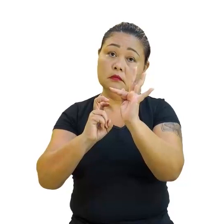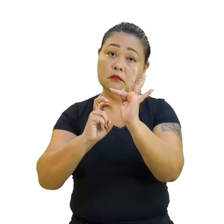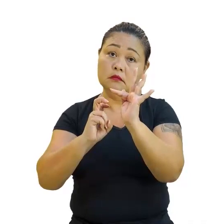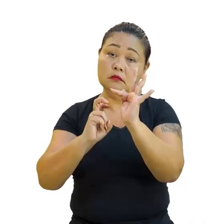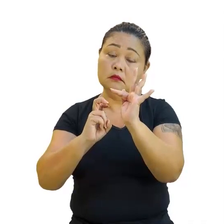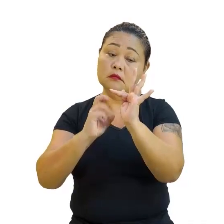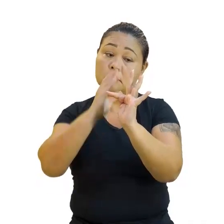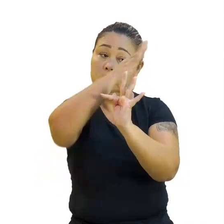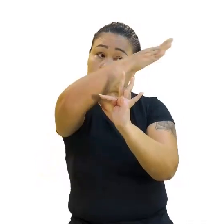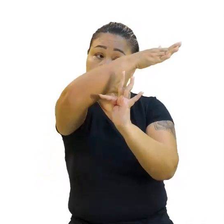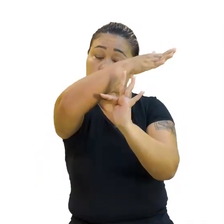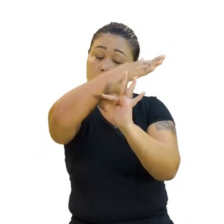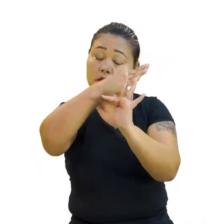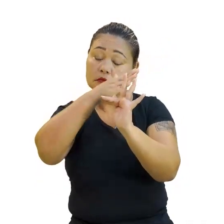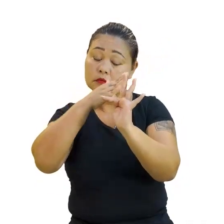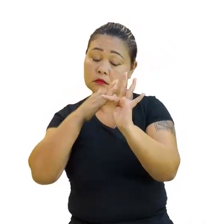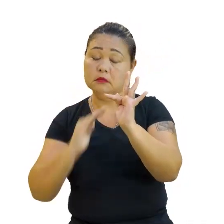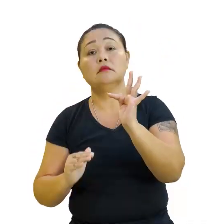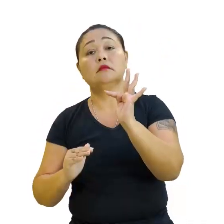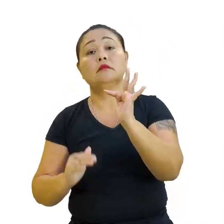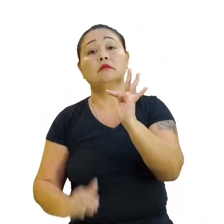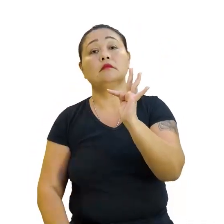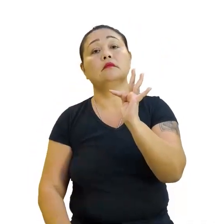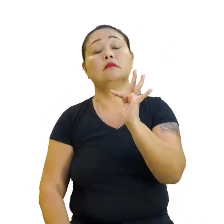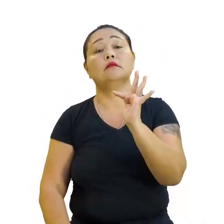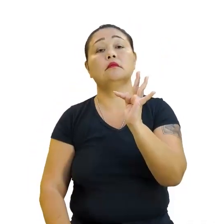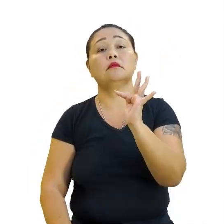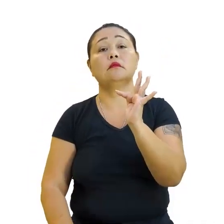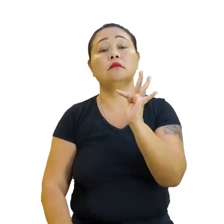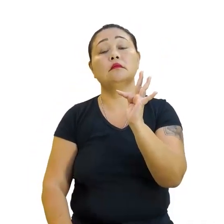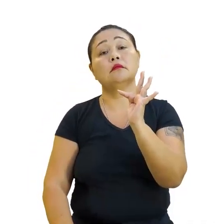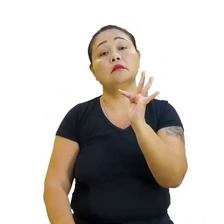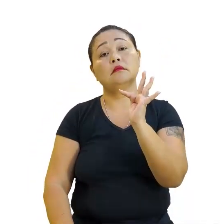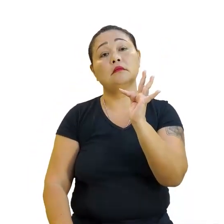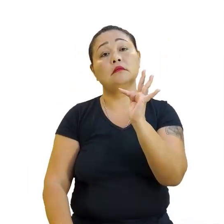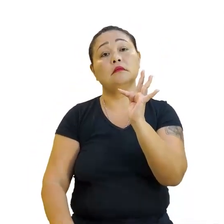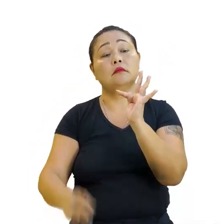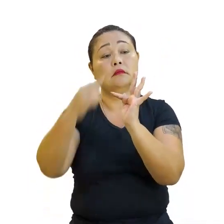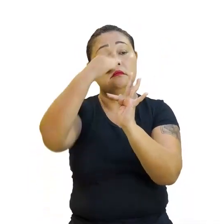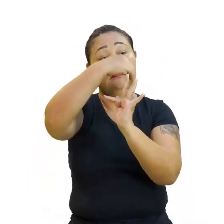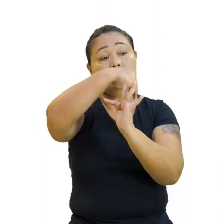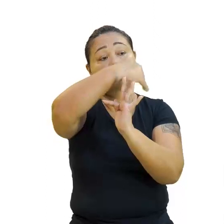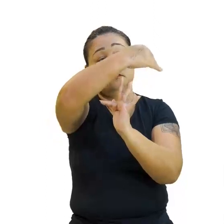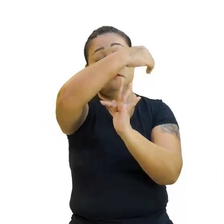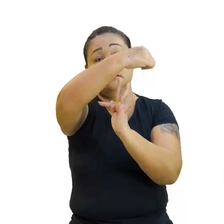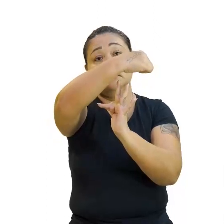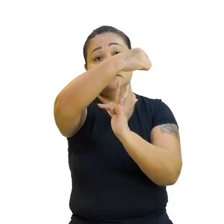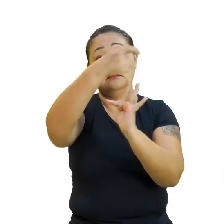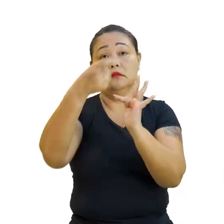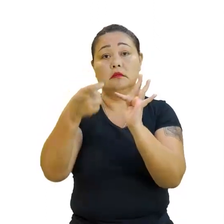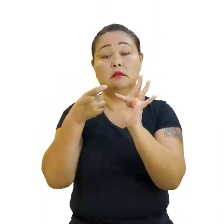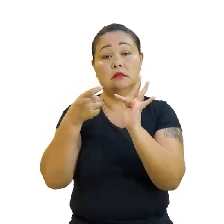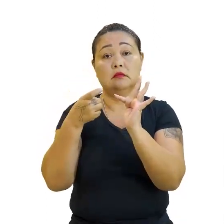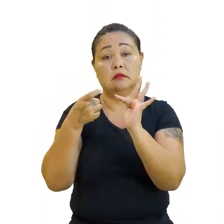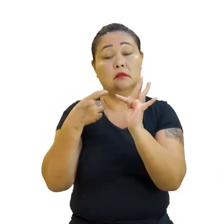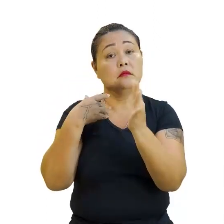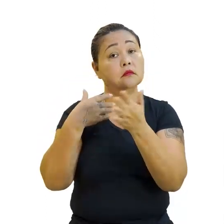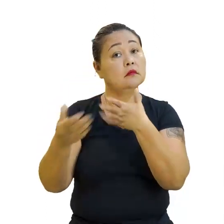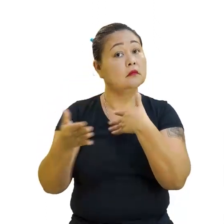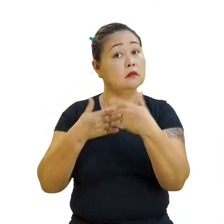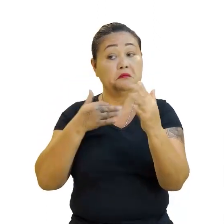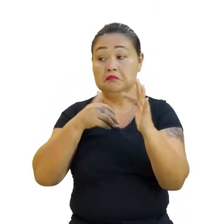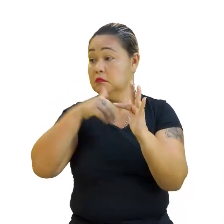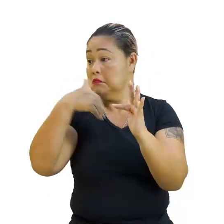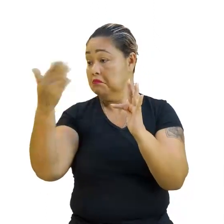decrescente, então, decrescendo, né? Positivo acima do eixo x, sempre, independente de que lado.